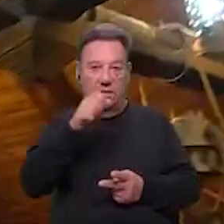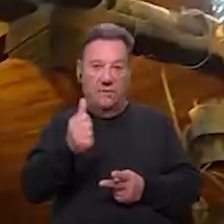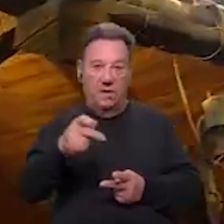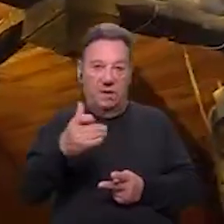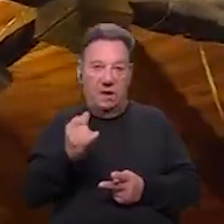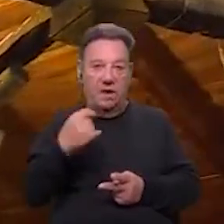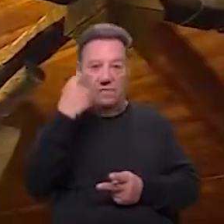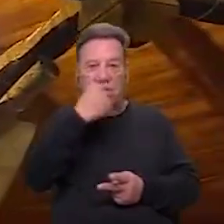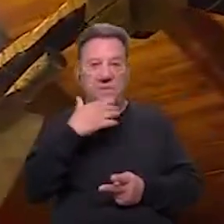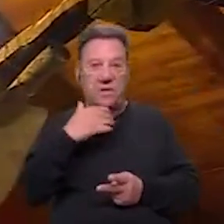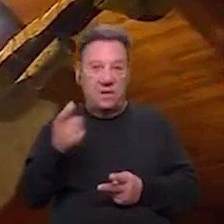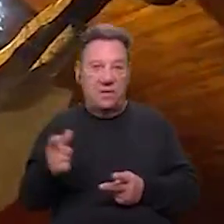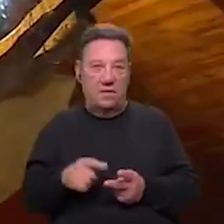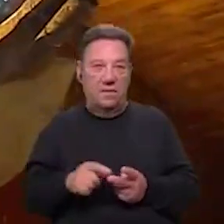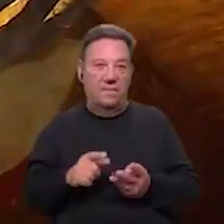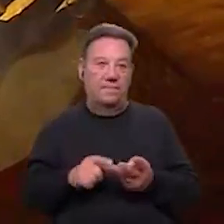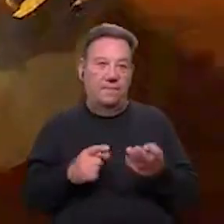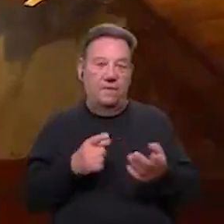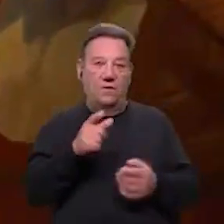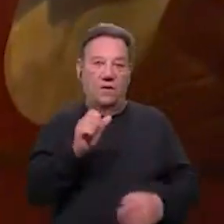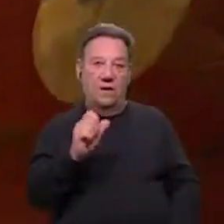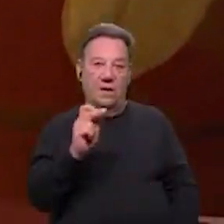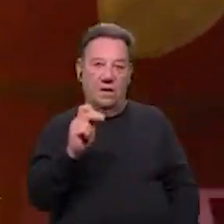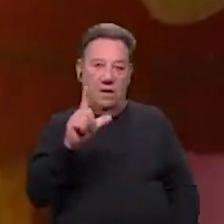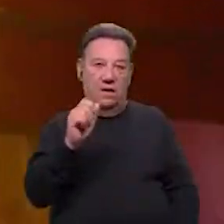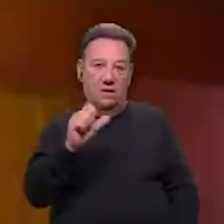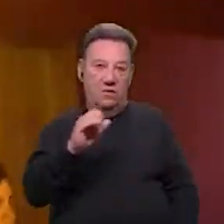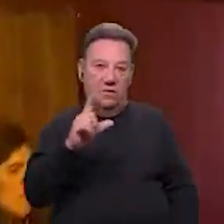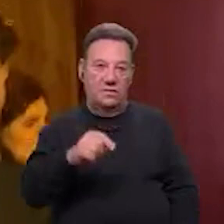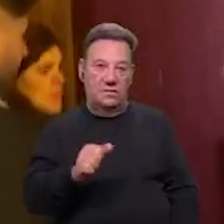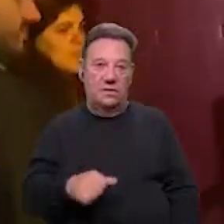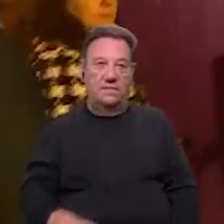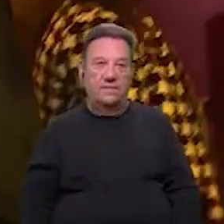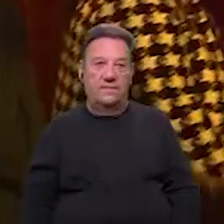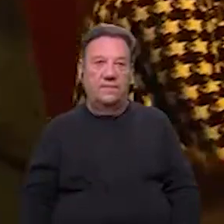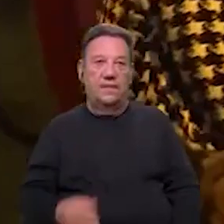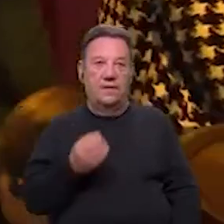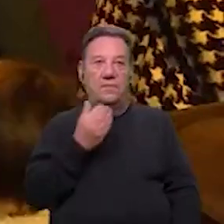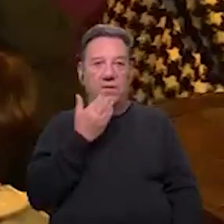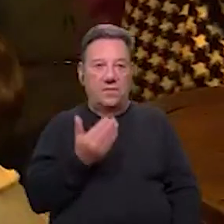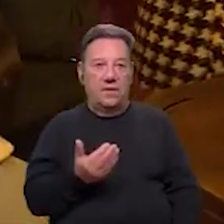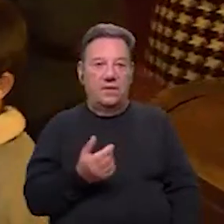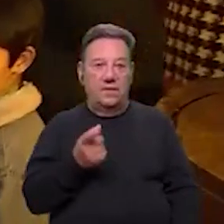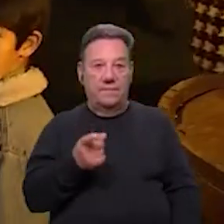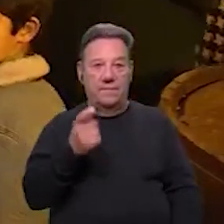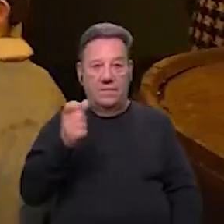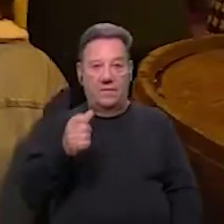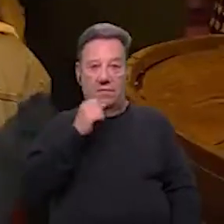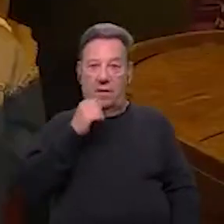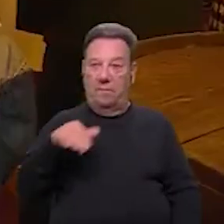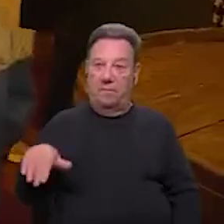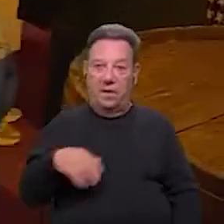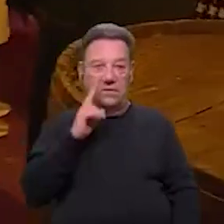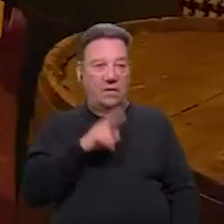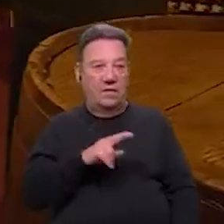branca e um galego, sim. Muito bem, muito obrigada. E as pessoas vão passando por aqui,